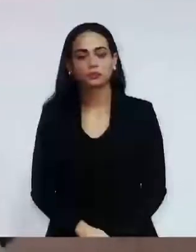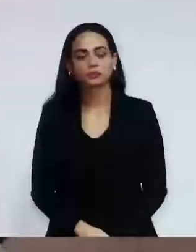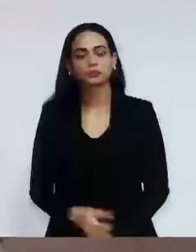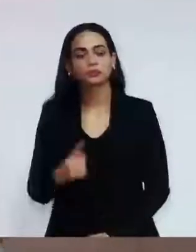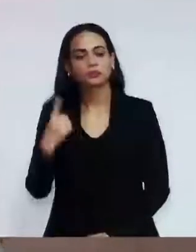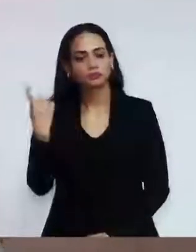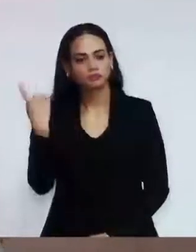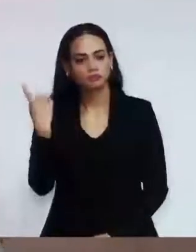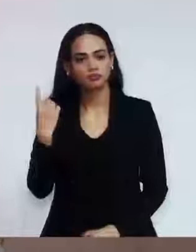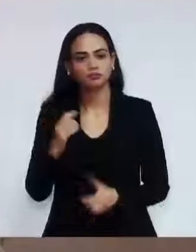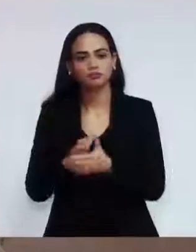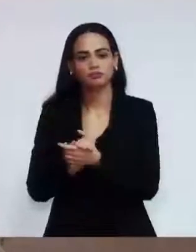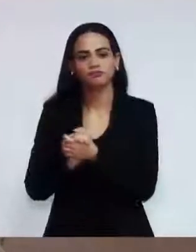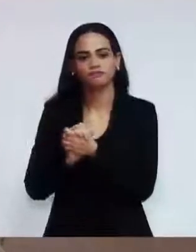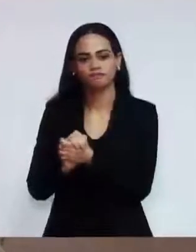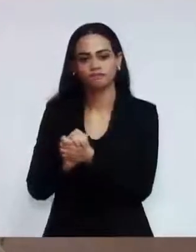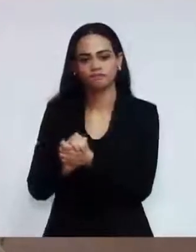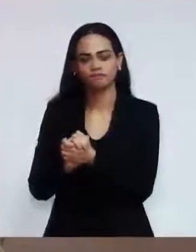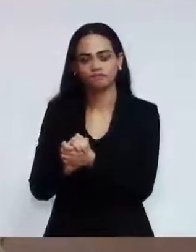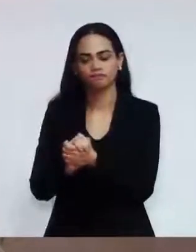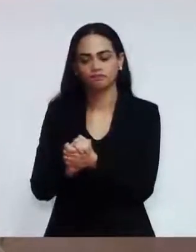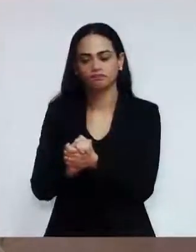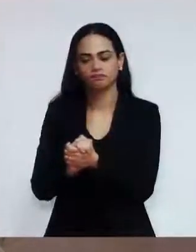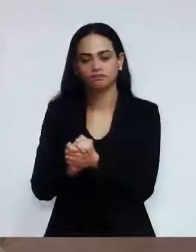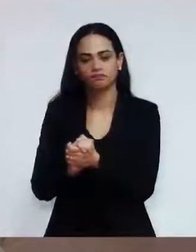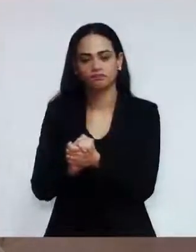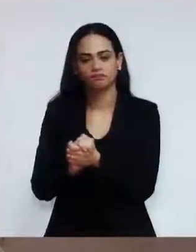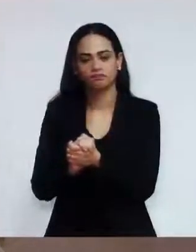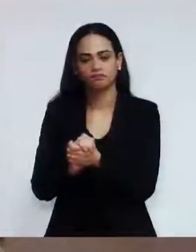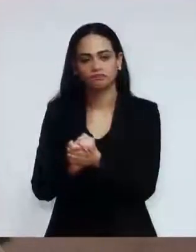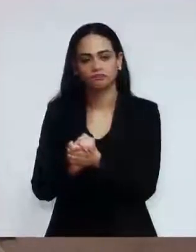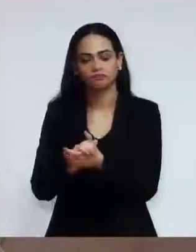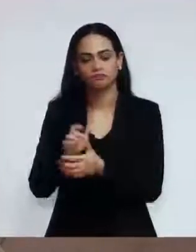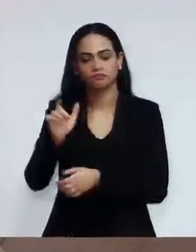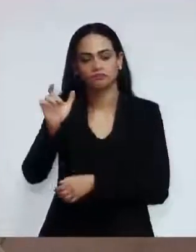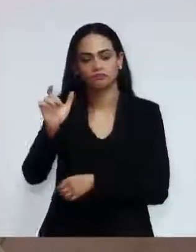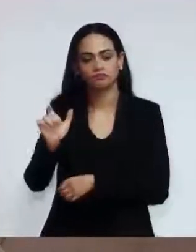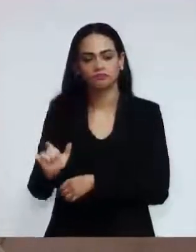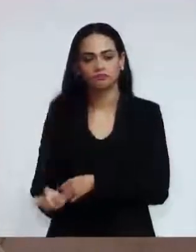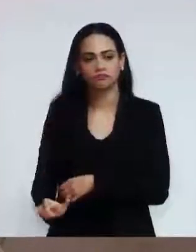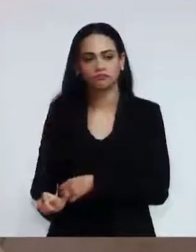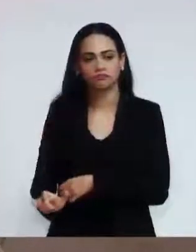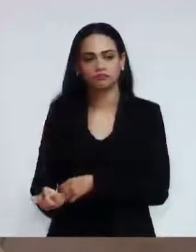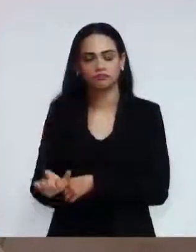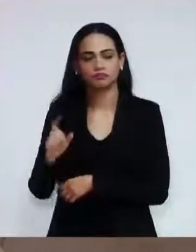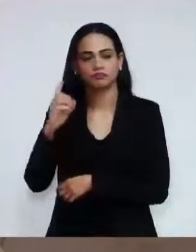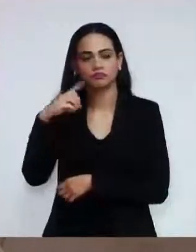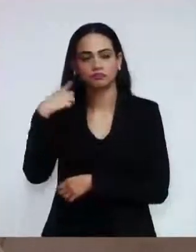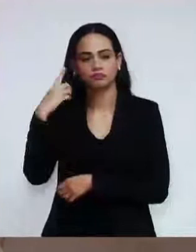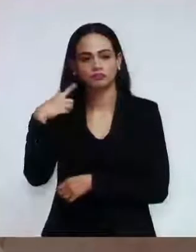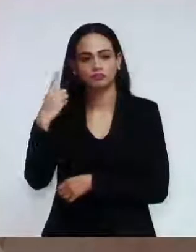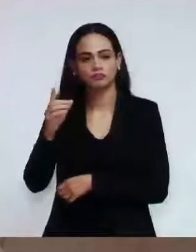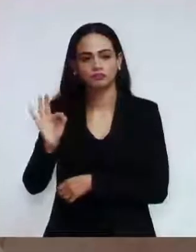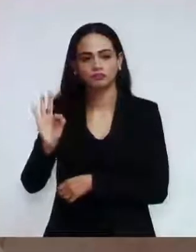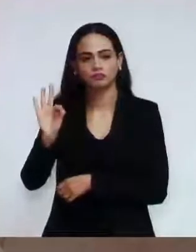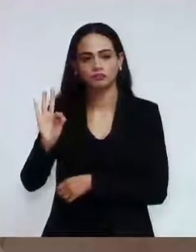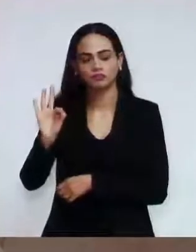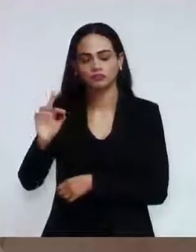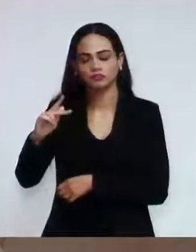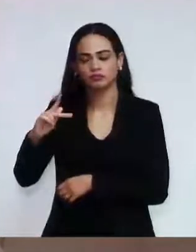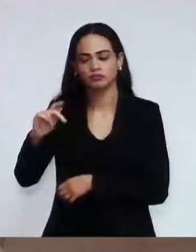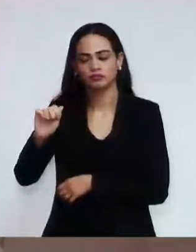o nobre deputado federal, Paulo Freire,